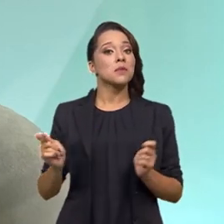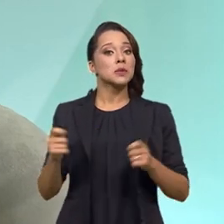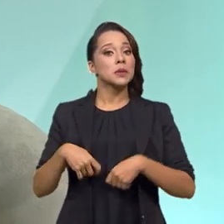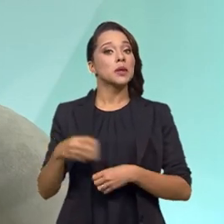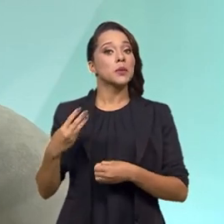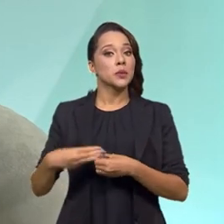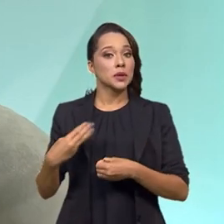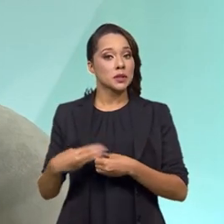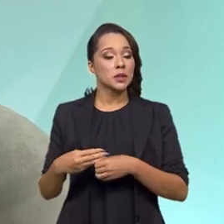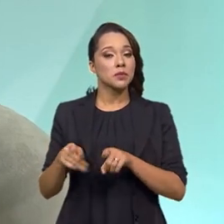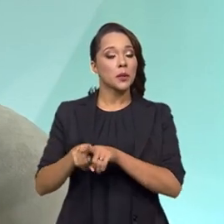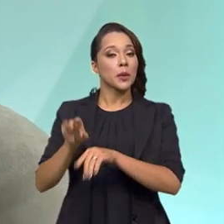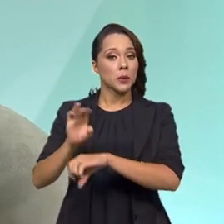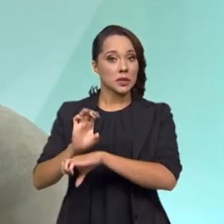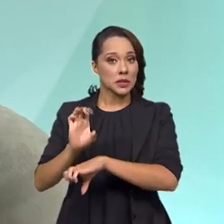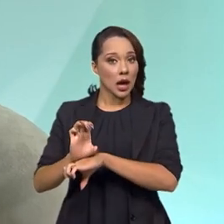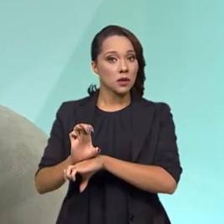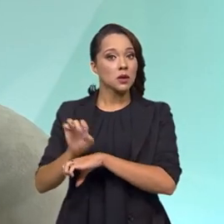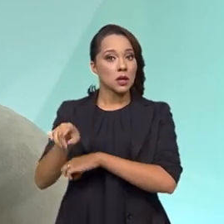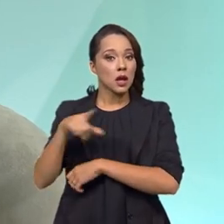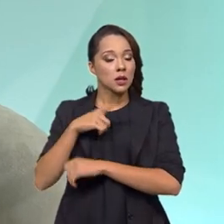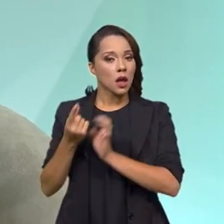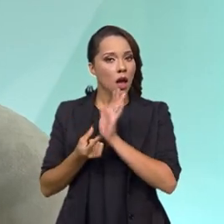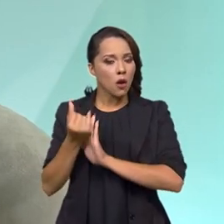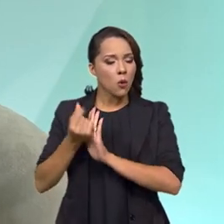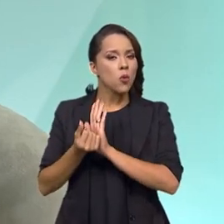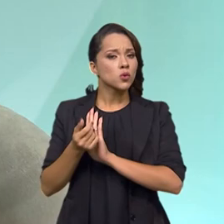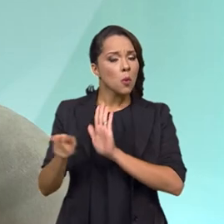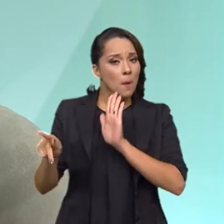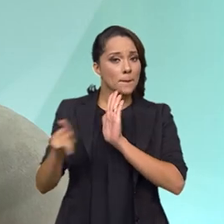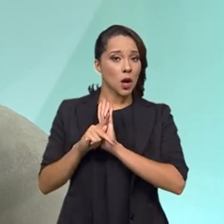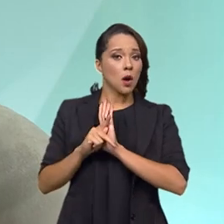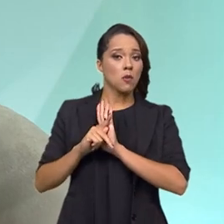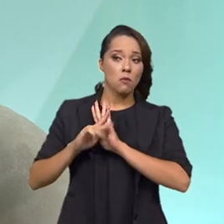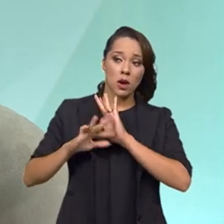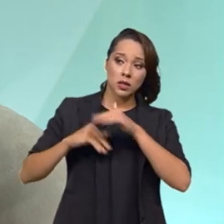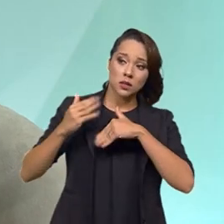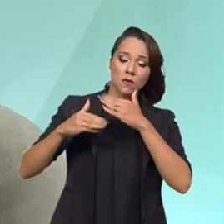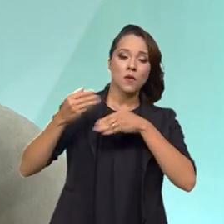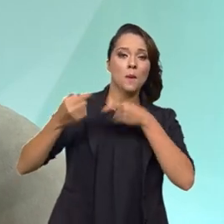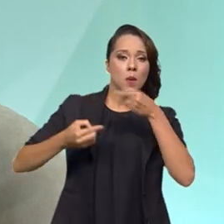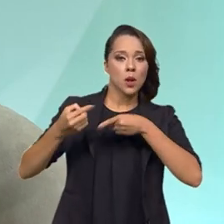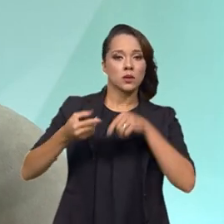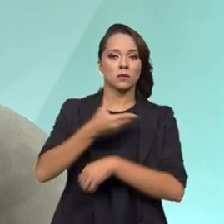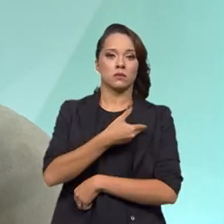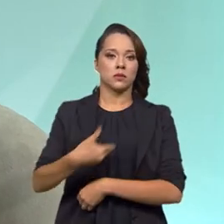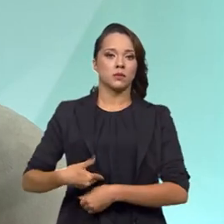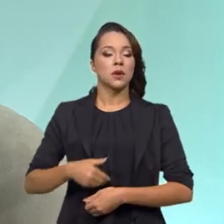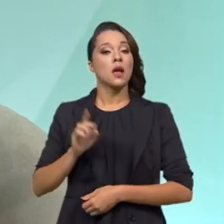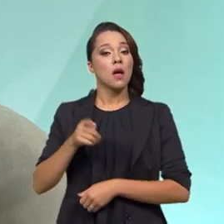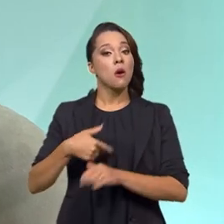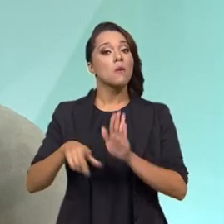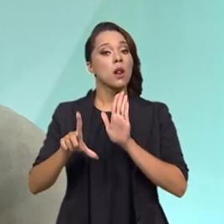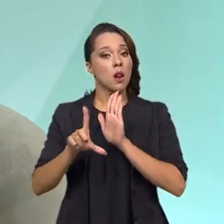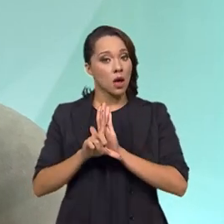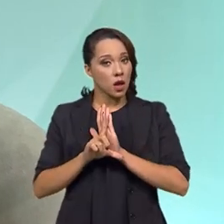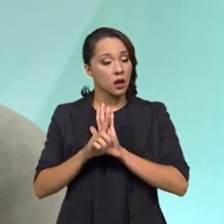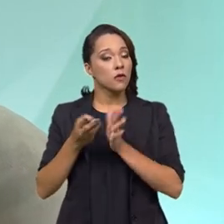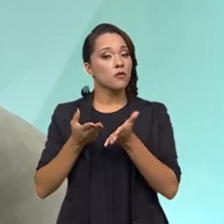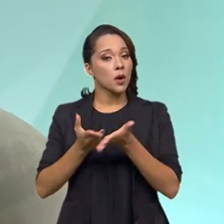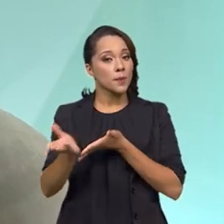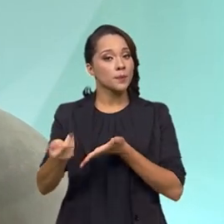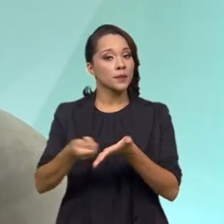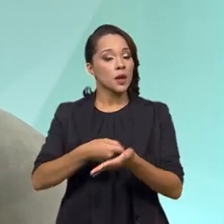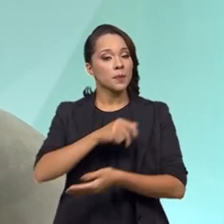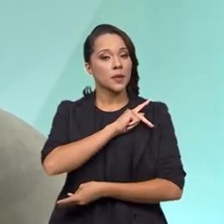município e ao próprio estado que ele tenha recursos próprios para desenvolver as políticas públicas. É uma lei que foi sancionada